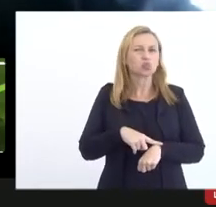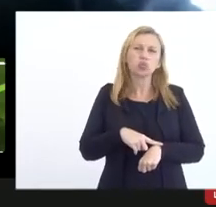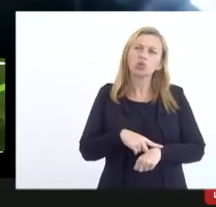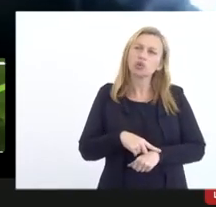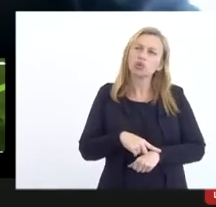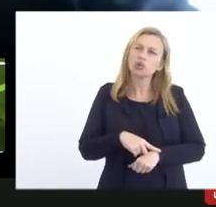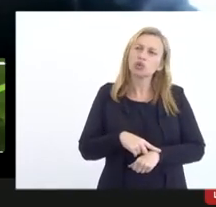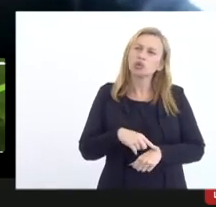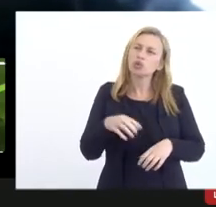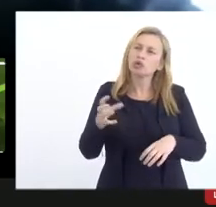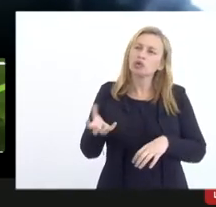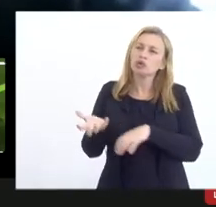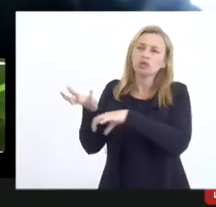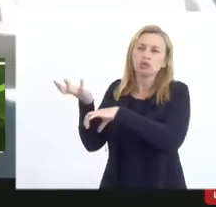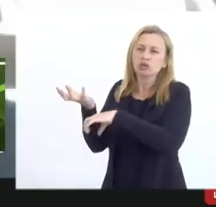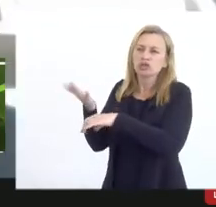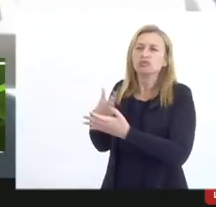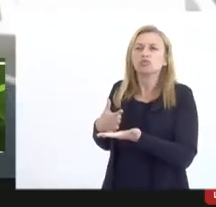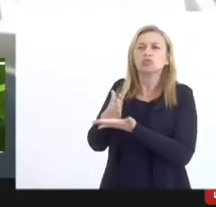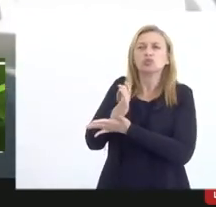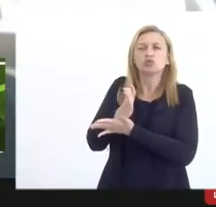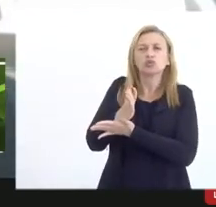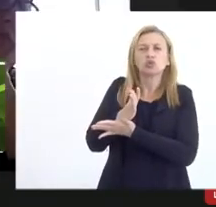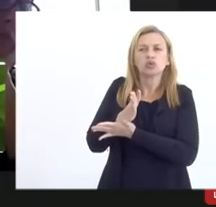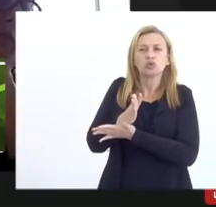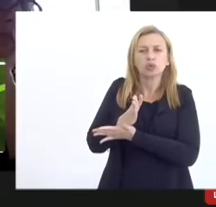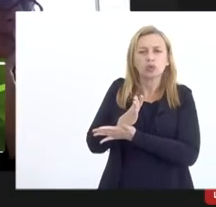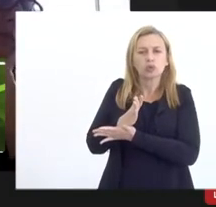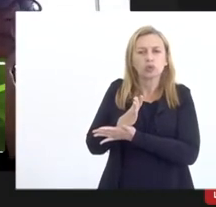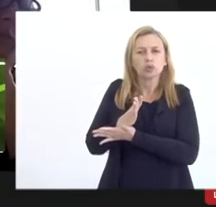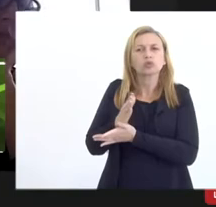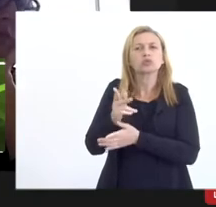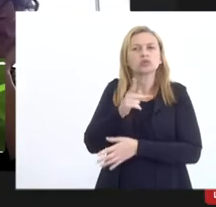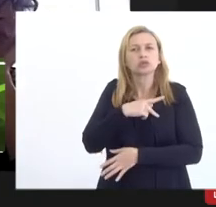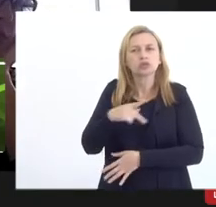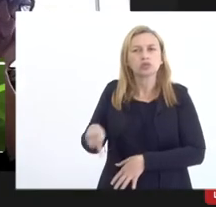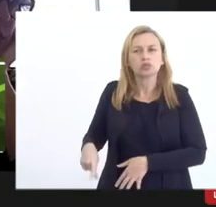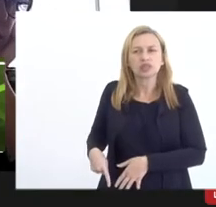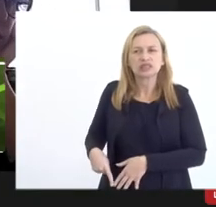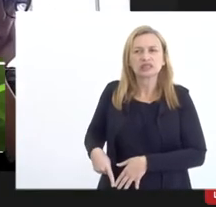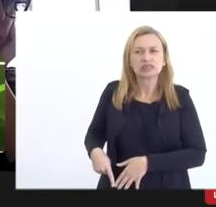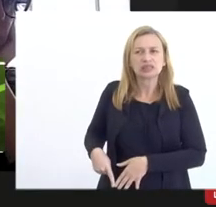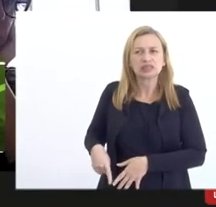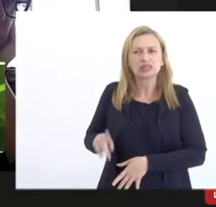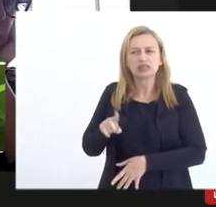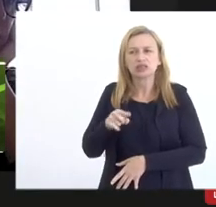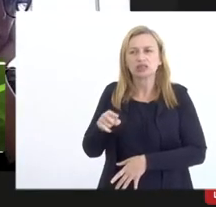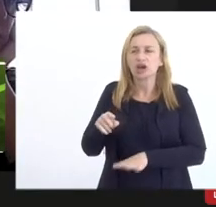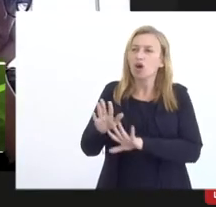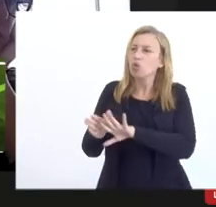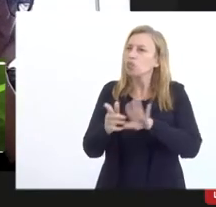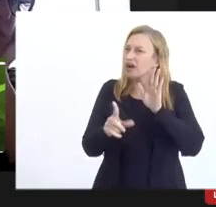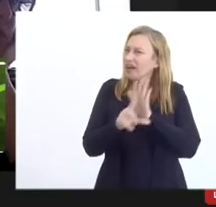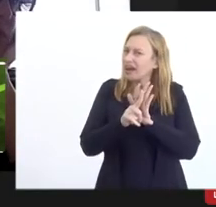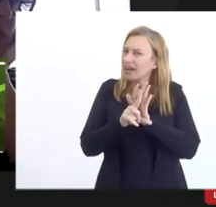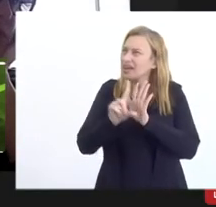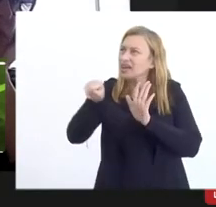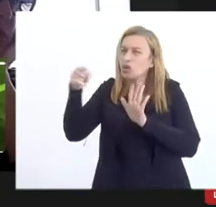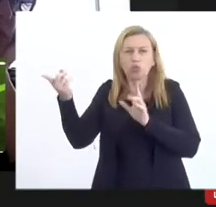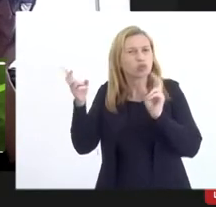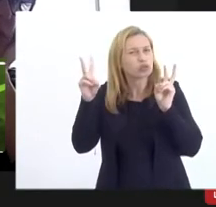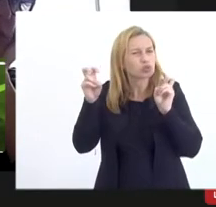o congresso aprovou e o presidente sancionou uma lei que era sobre outro